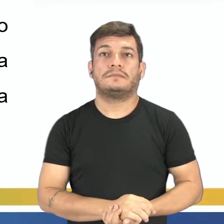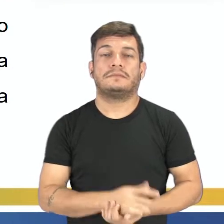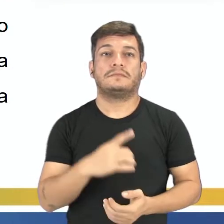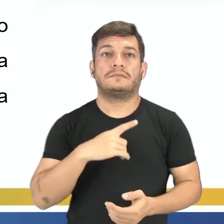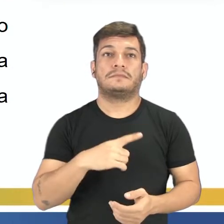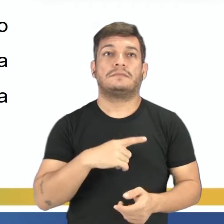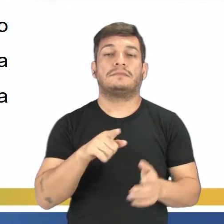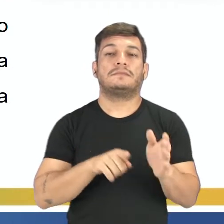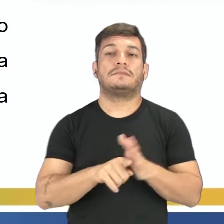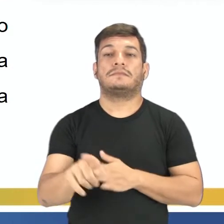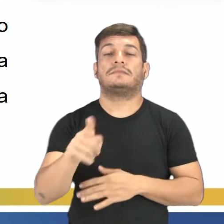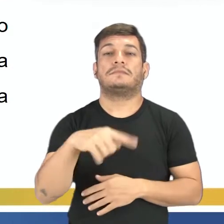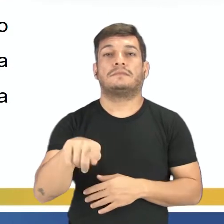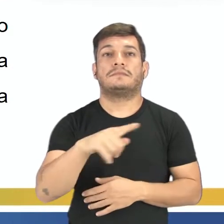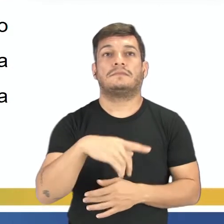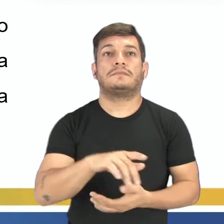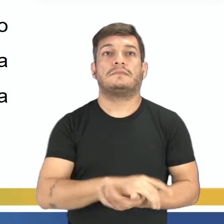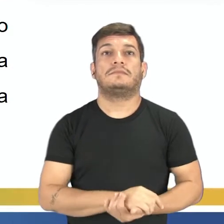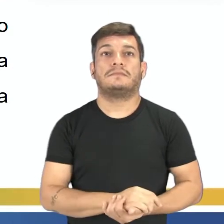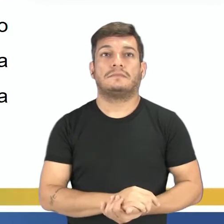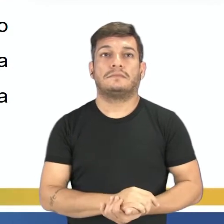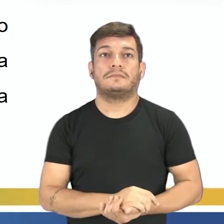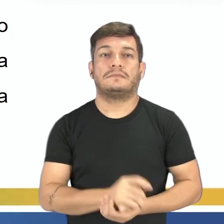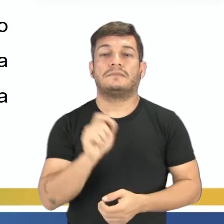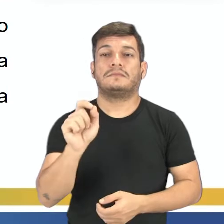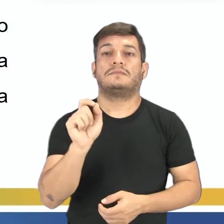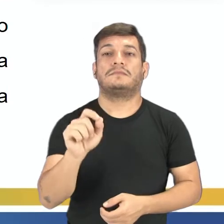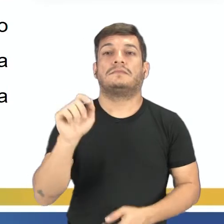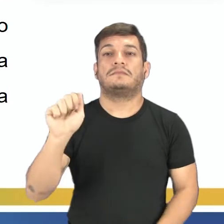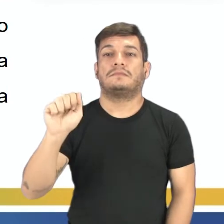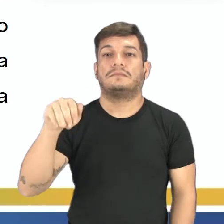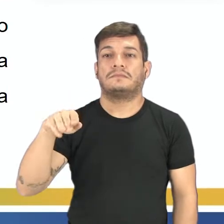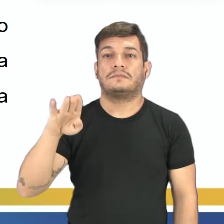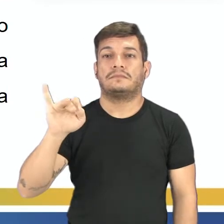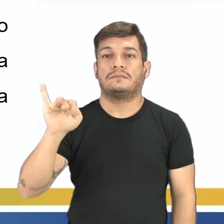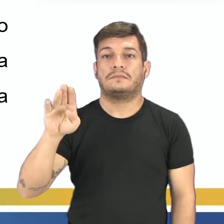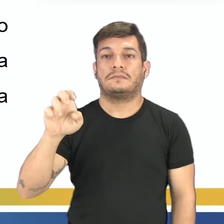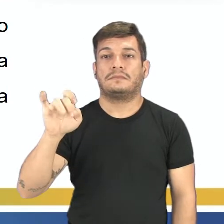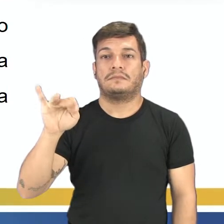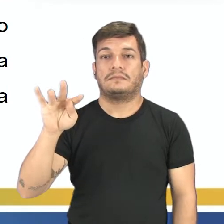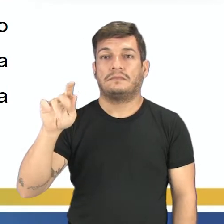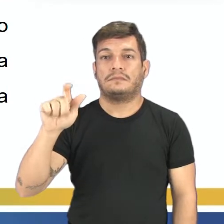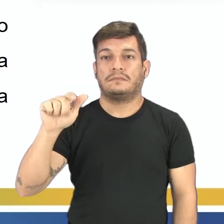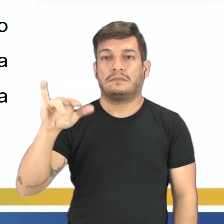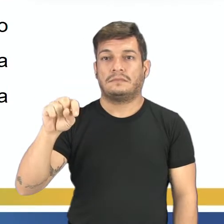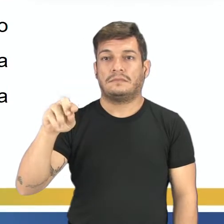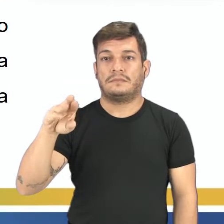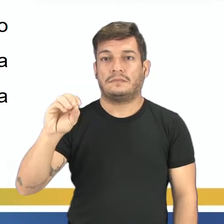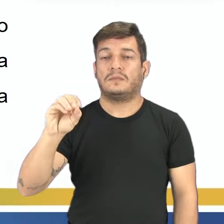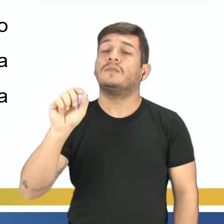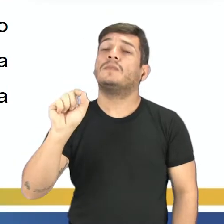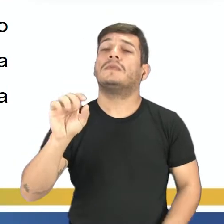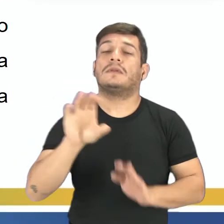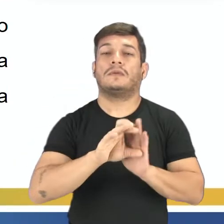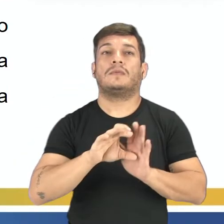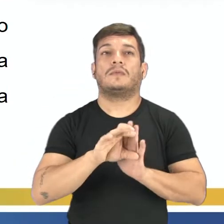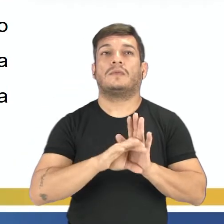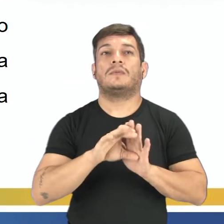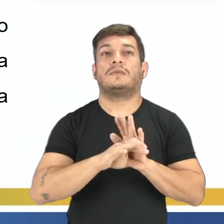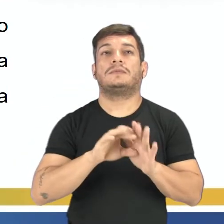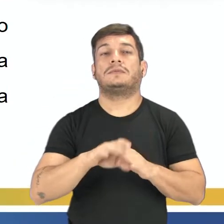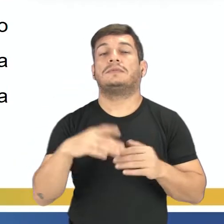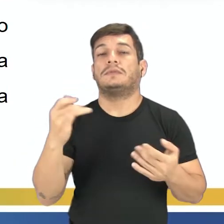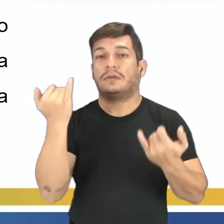aí a perguntinha a todos vocês. O que é ambientalismo? Vamos ler o conceito? As